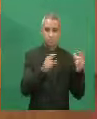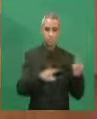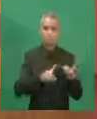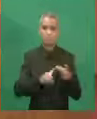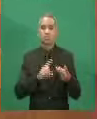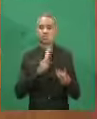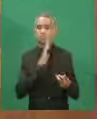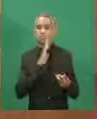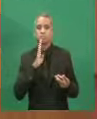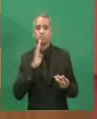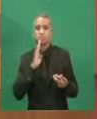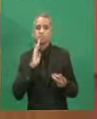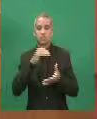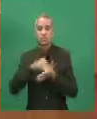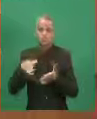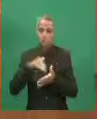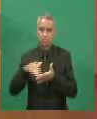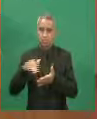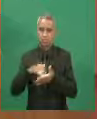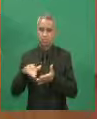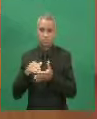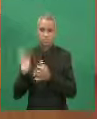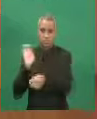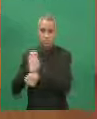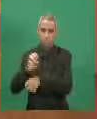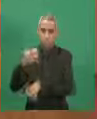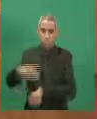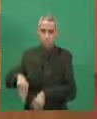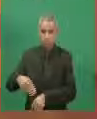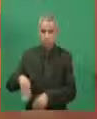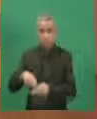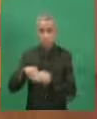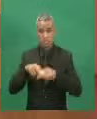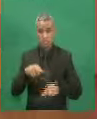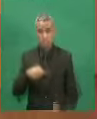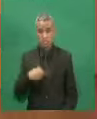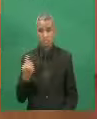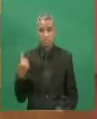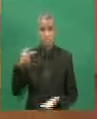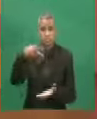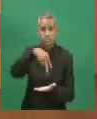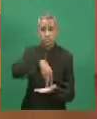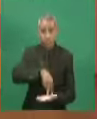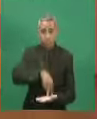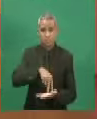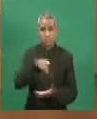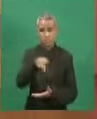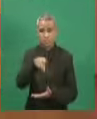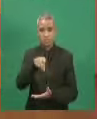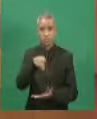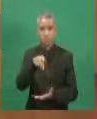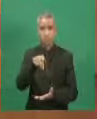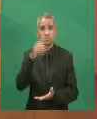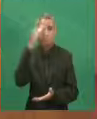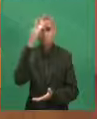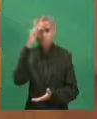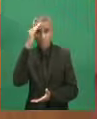cumpre esclarecer, até para que a sociedade não possa entender